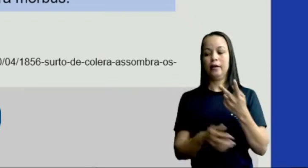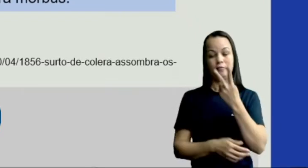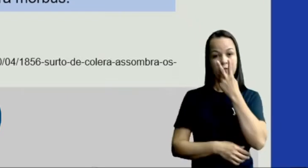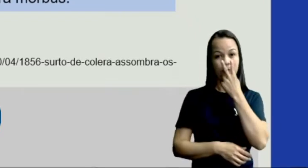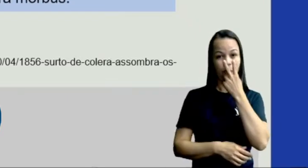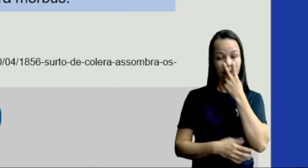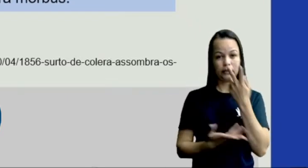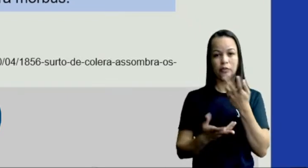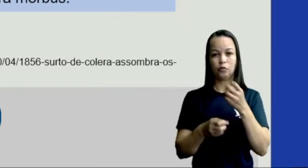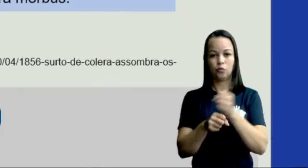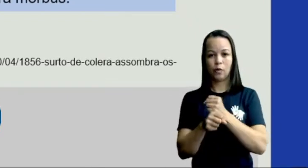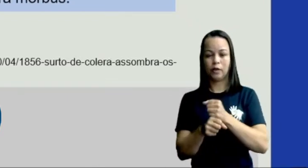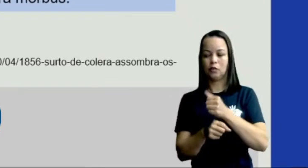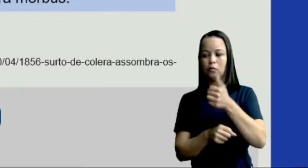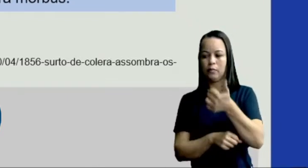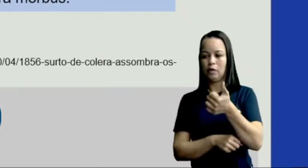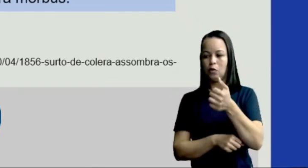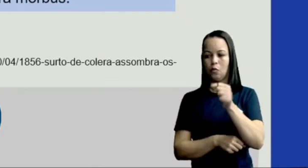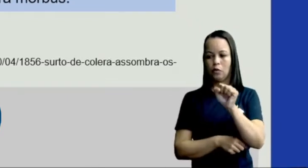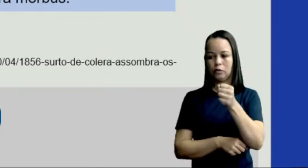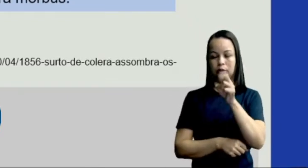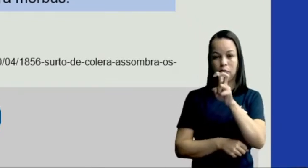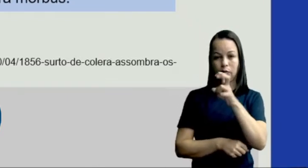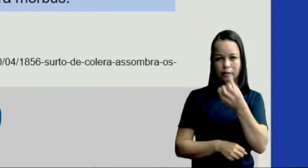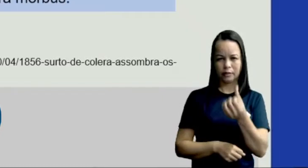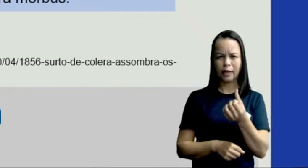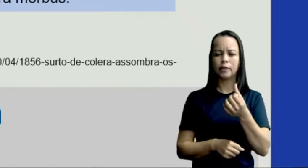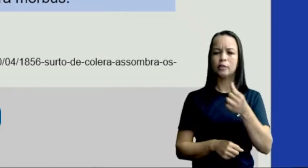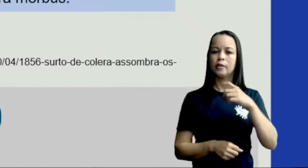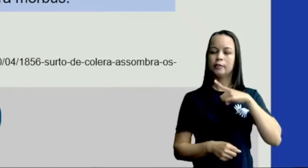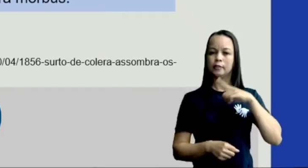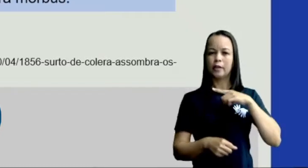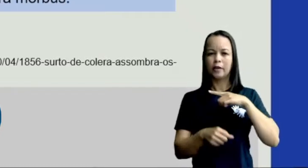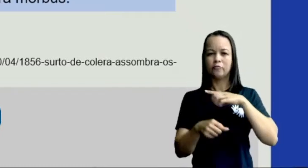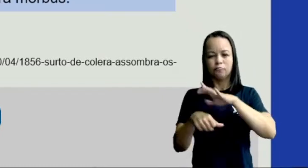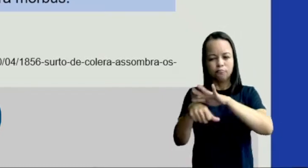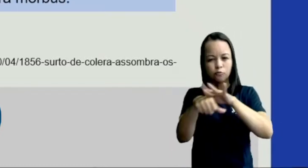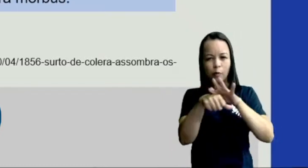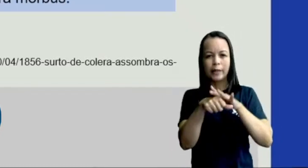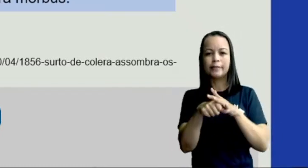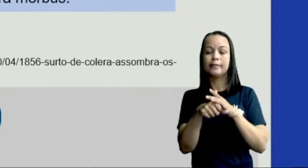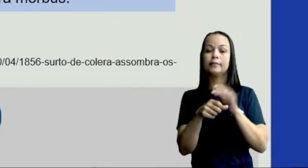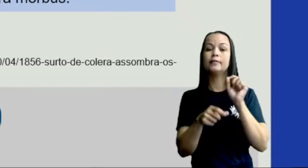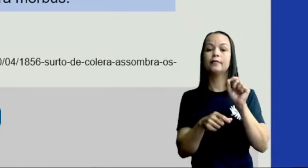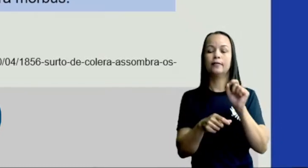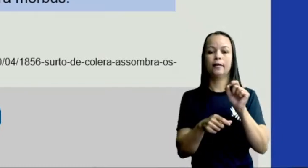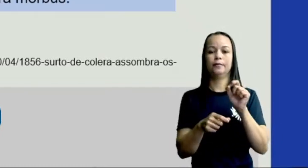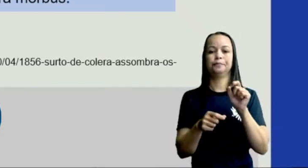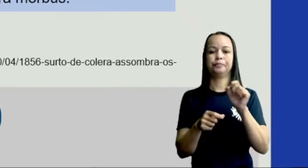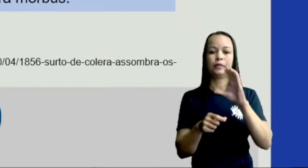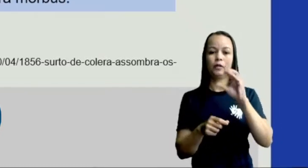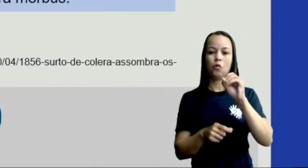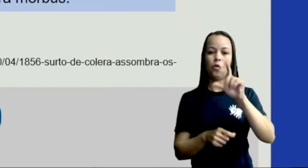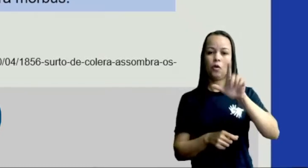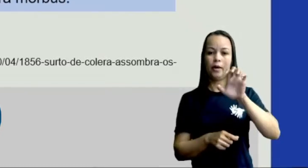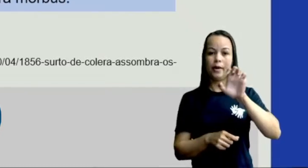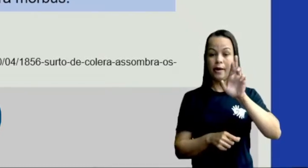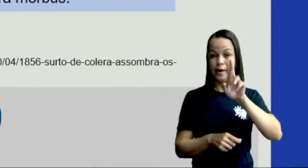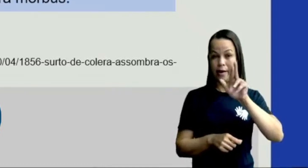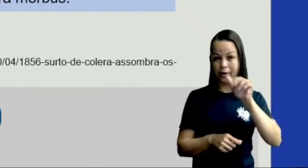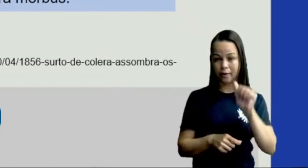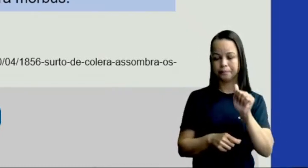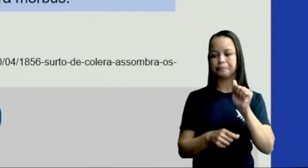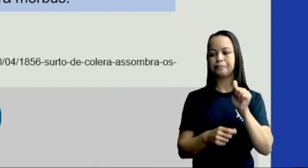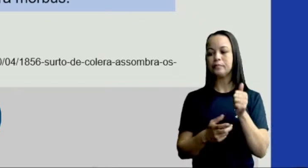1856, houve um surto de cólera que assombrou os vitorienses. Em